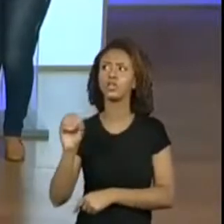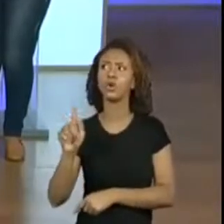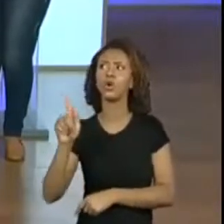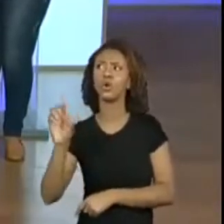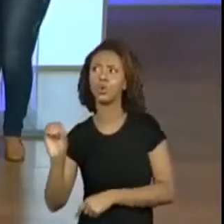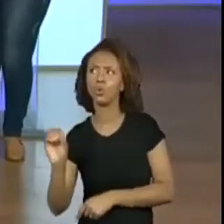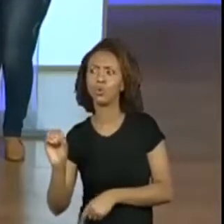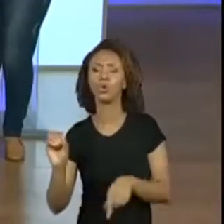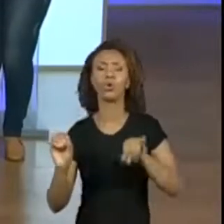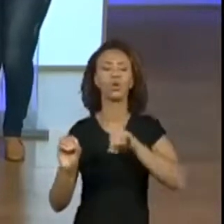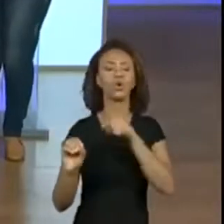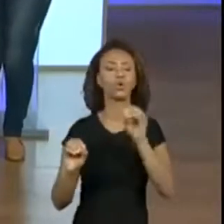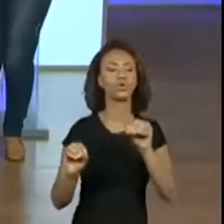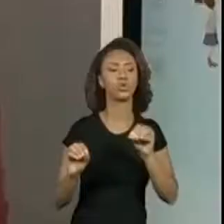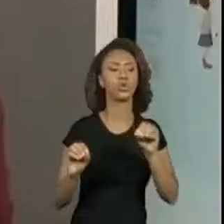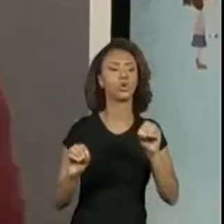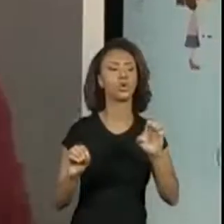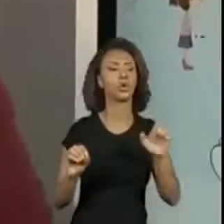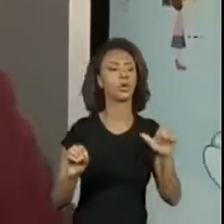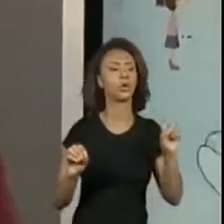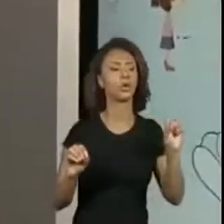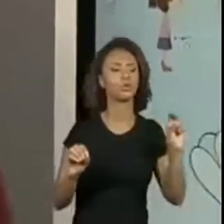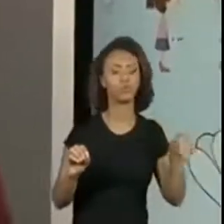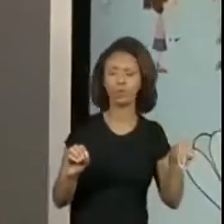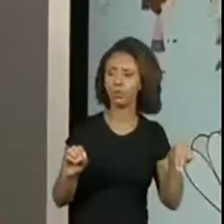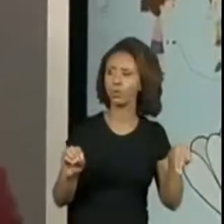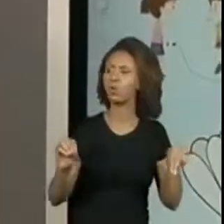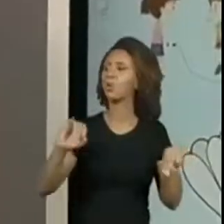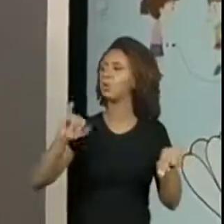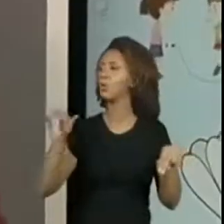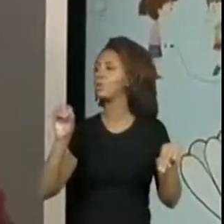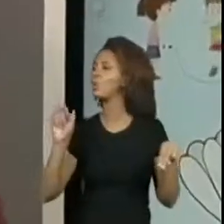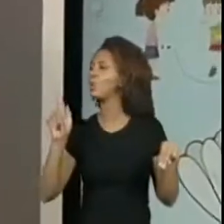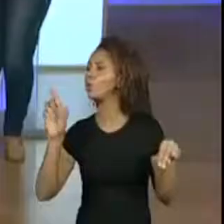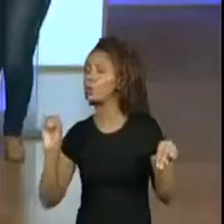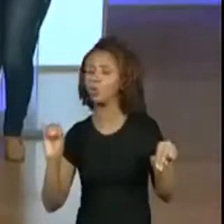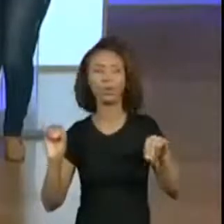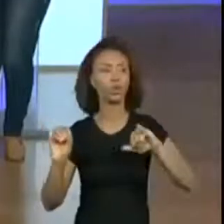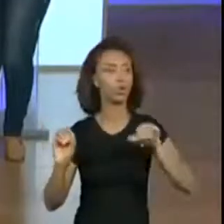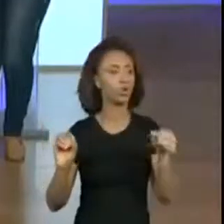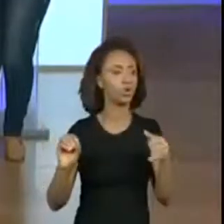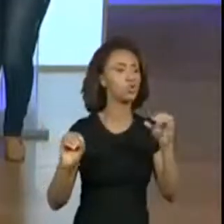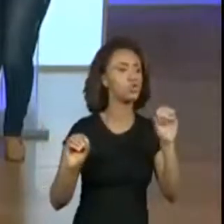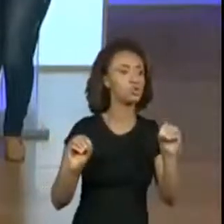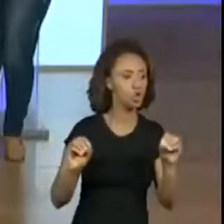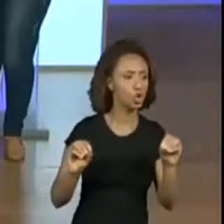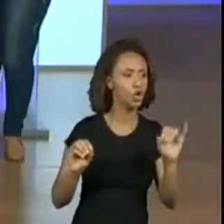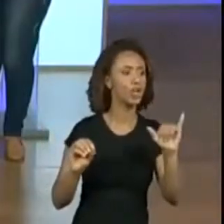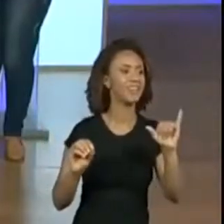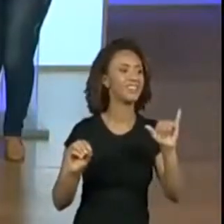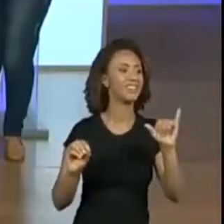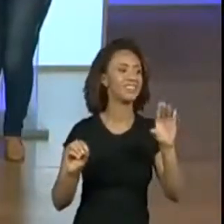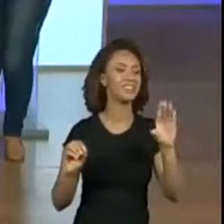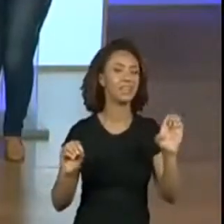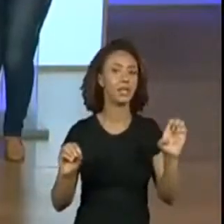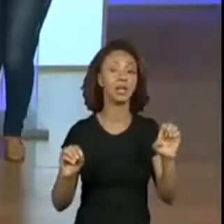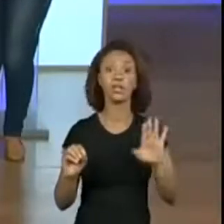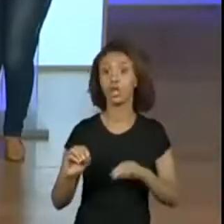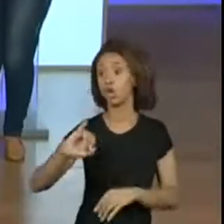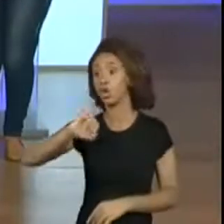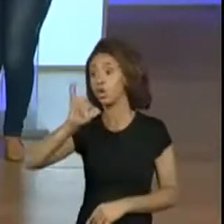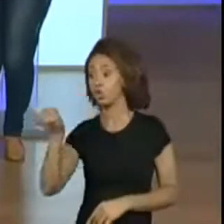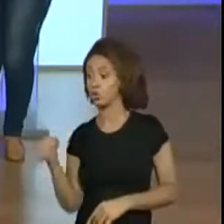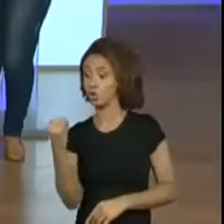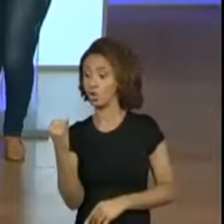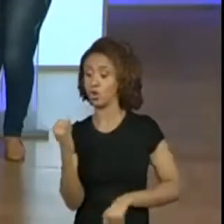Elson? Jô, Jô e Joyce. Quais as duas letras boas? Jô O, Jô. Jô. Jô